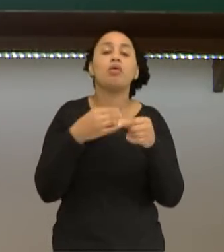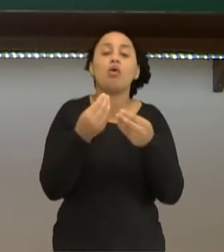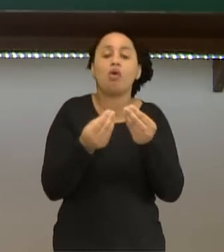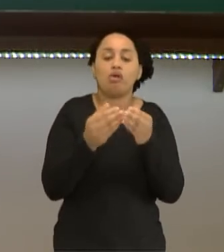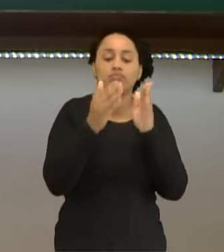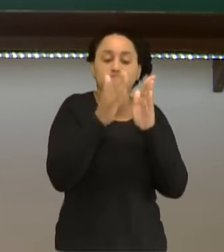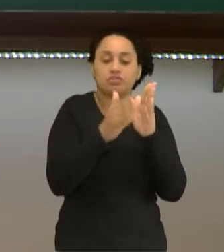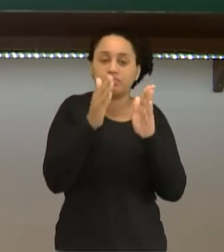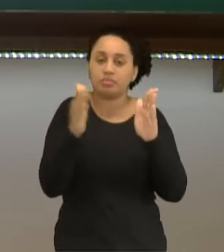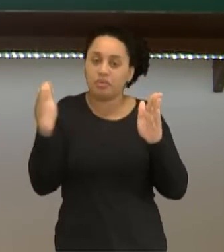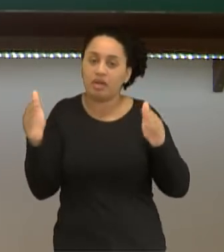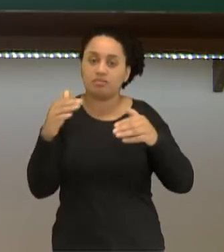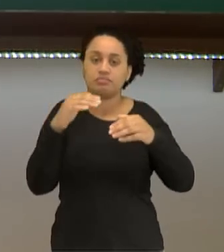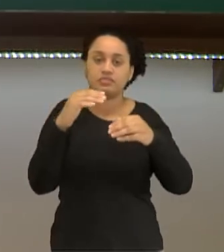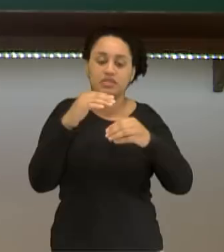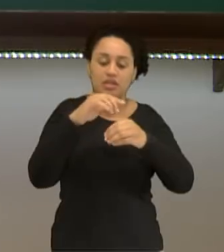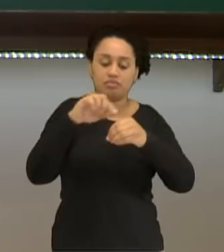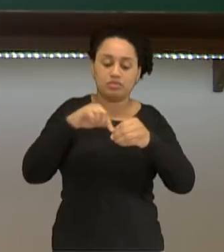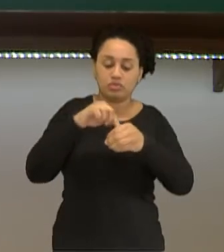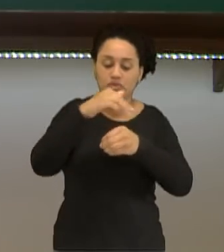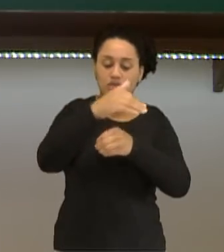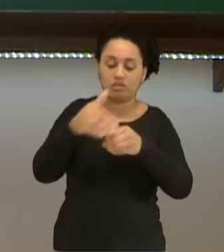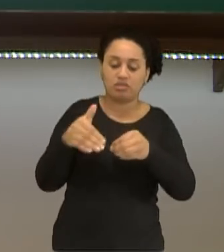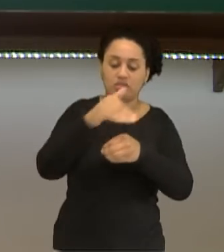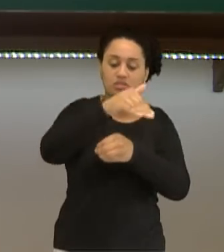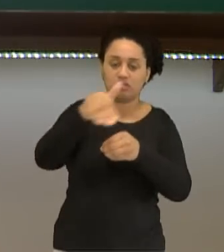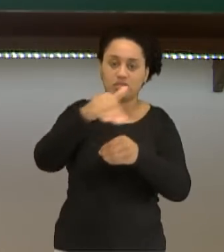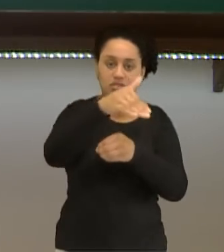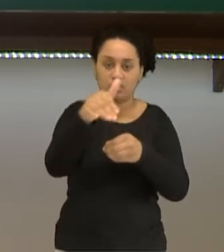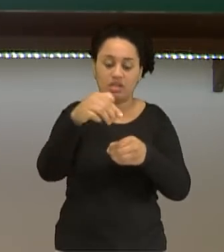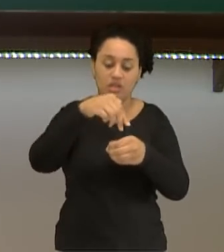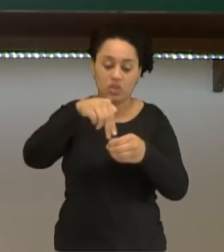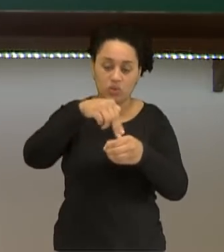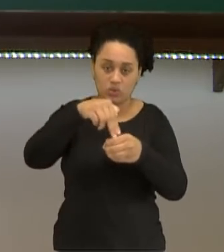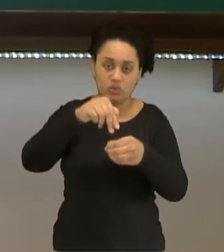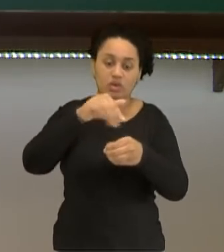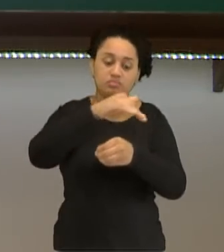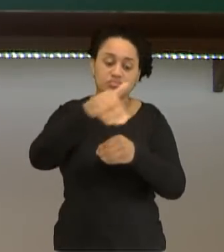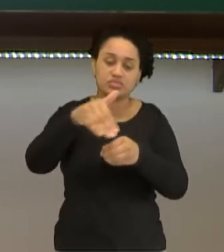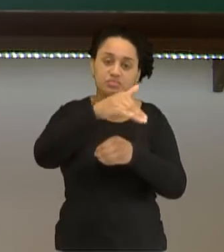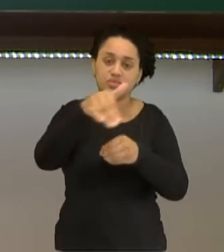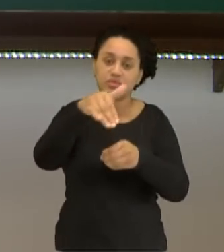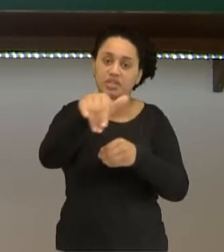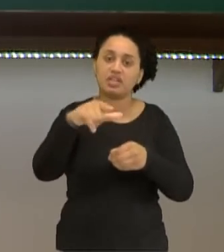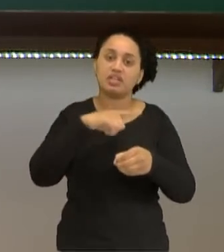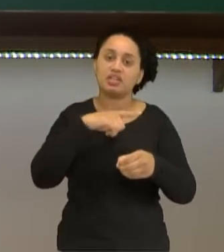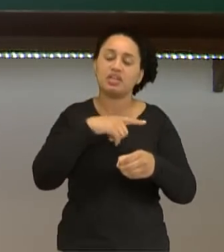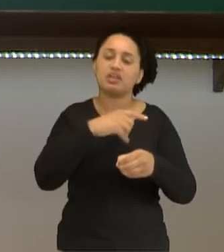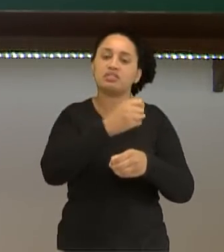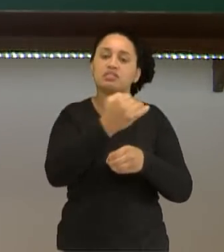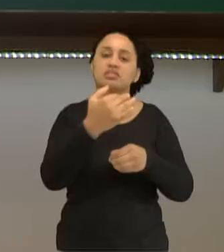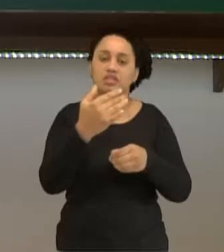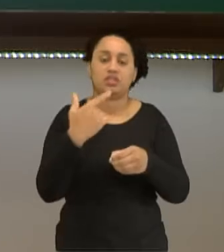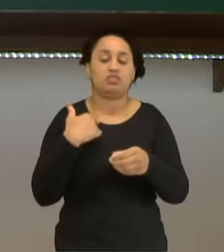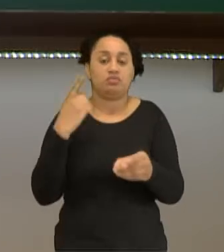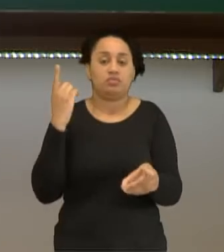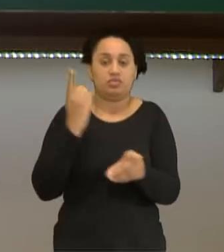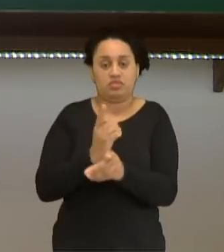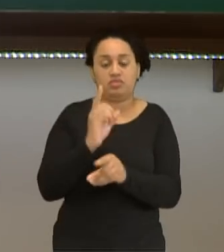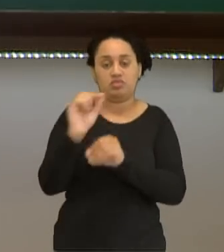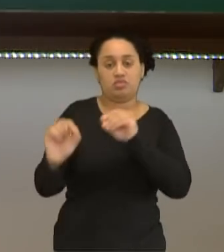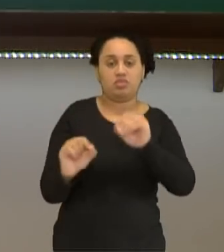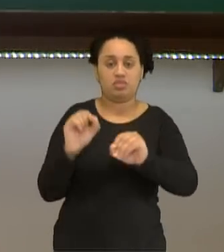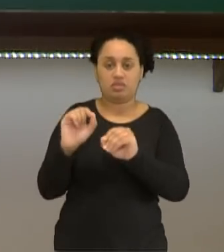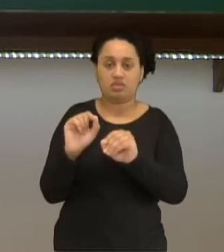camadas eletrônicas. Eu preciso compreender que ao redor do núcleo eu tenho camadas eletrônicas onde nós vamos encontrar os elétrons.